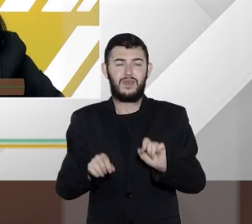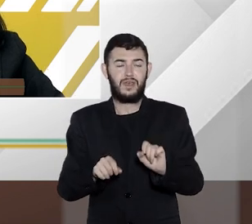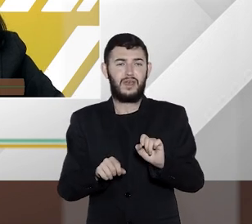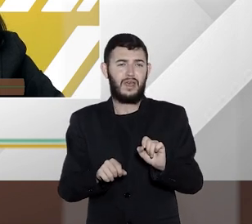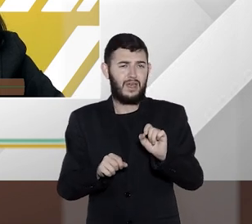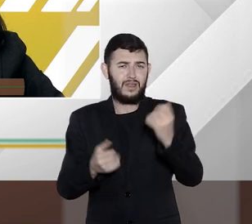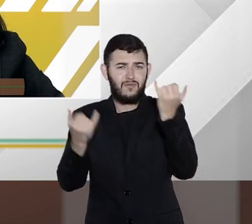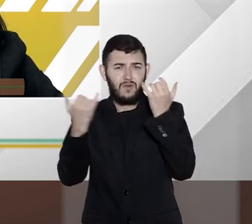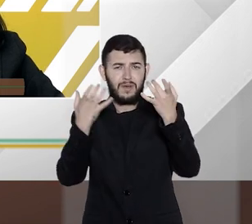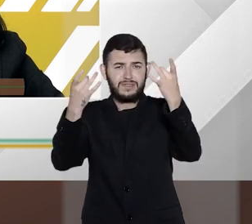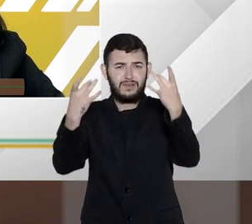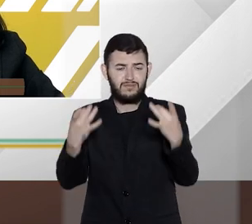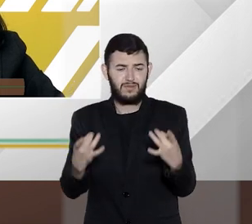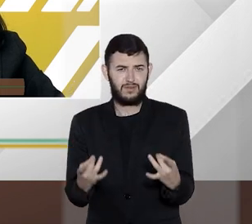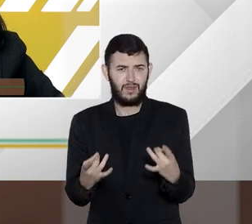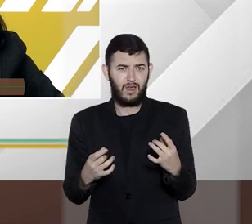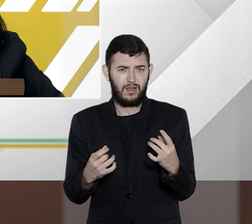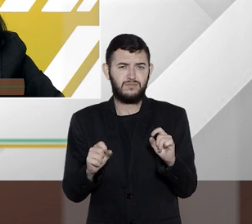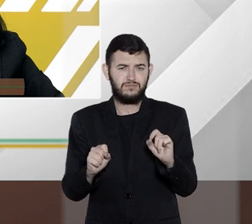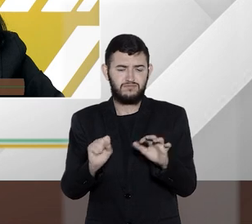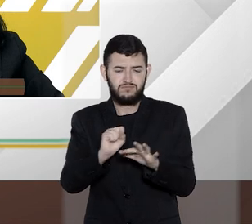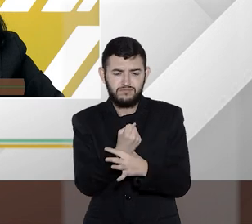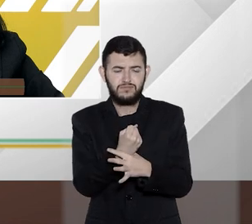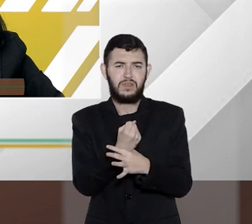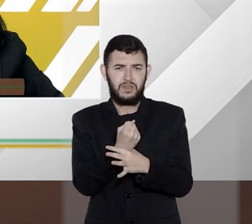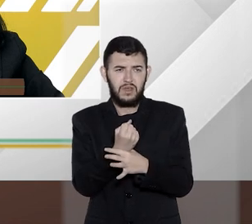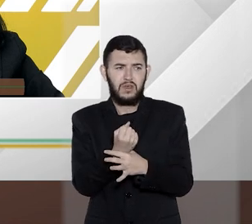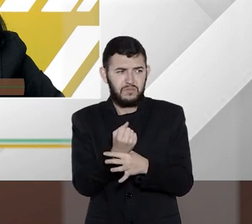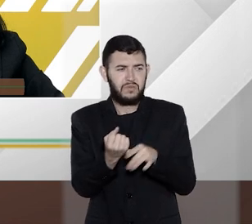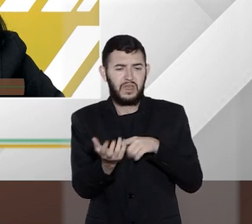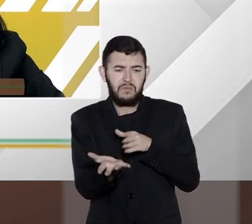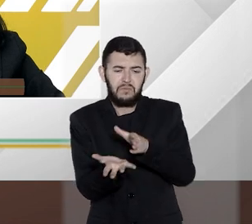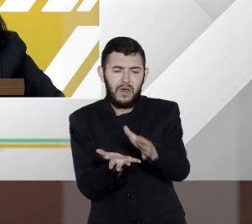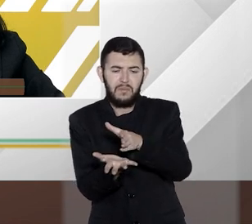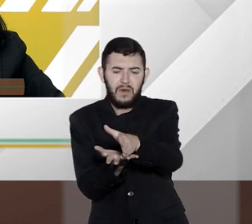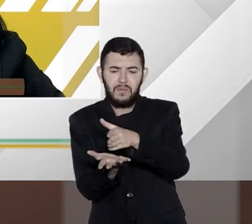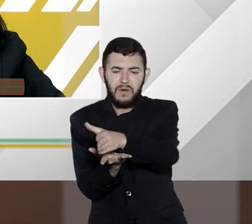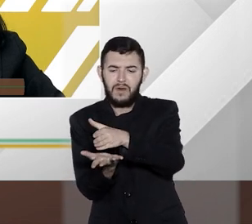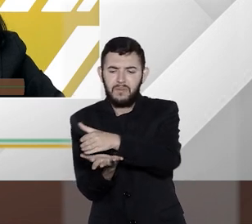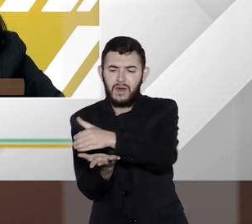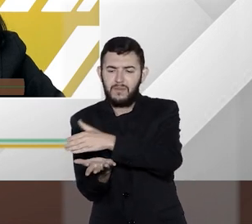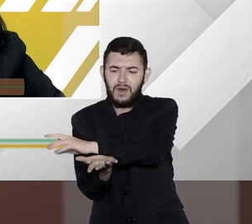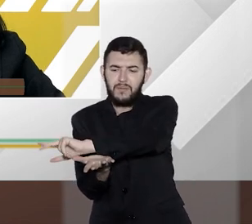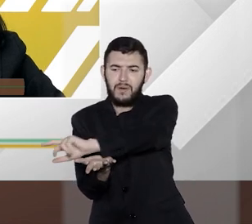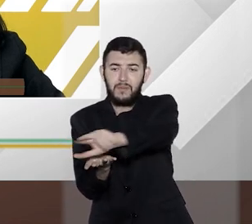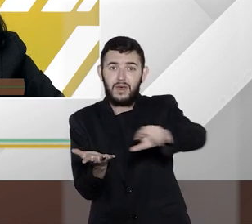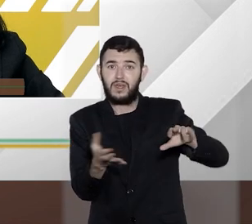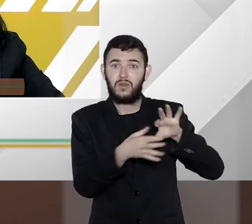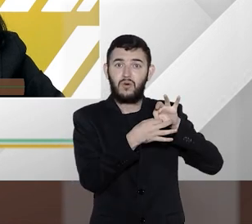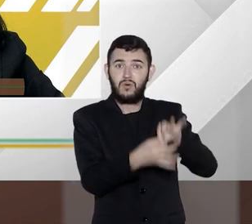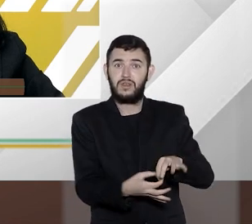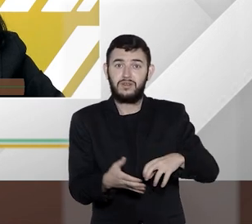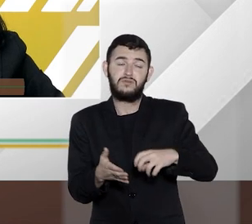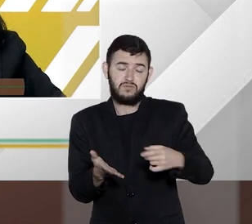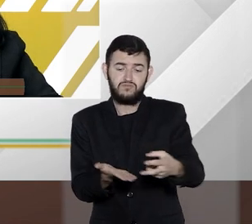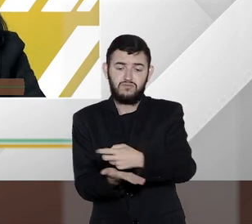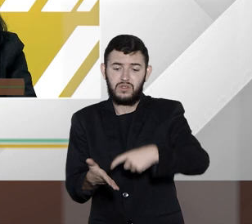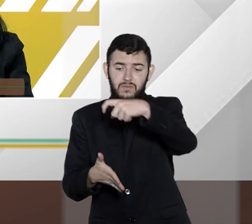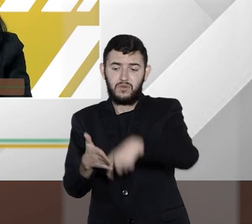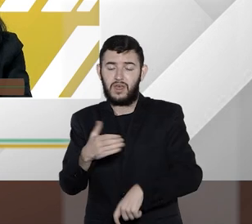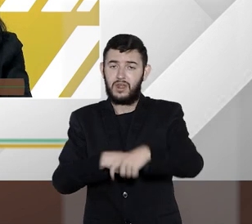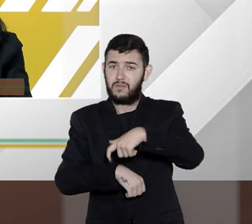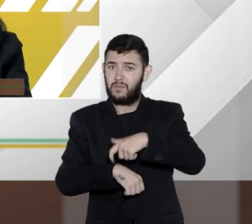proteção de dados, sem dúvida nenhuma, dentro dessa perspectiva tributária é um dos temas fundamentais do momento. Nós que